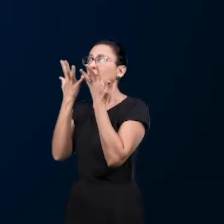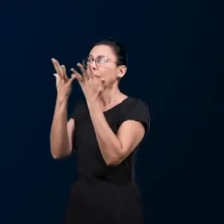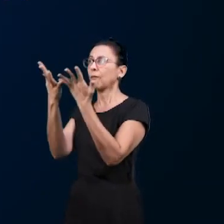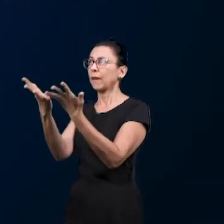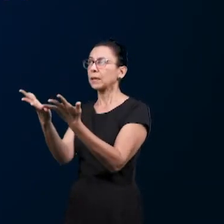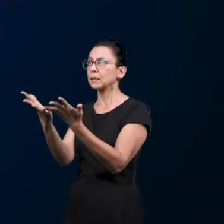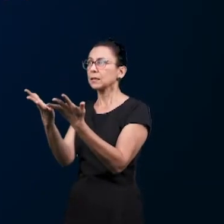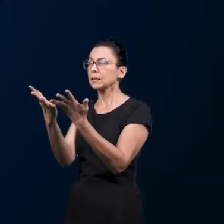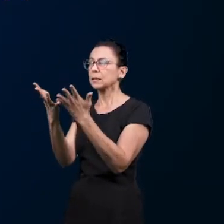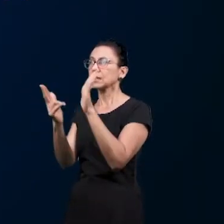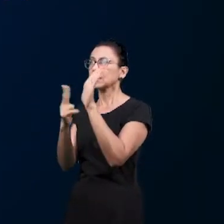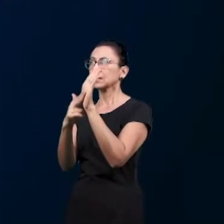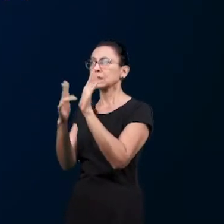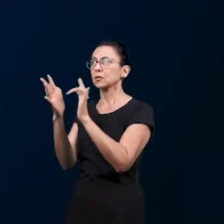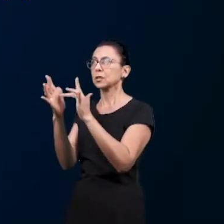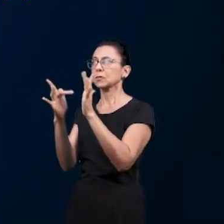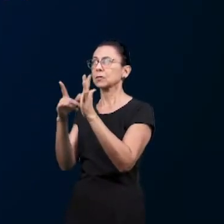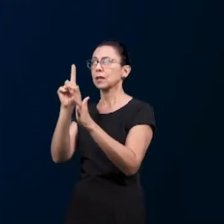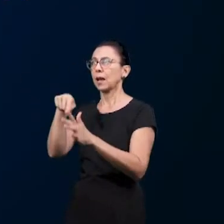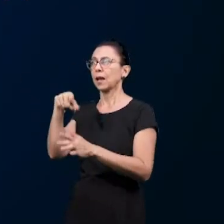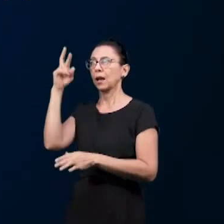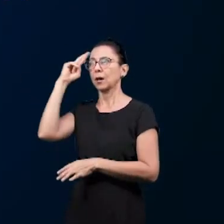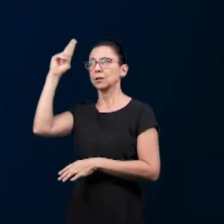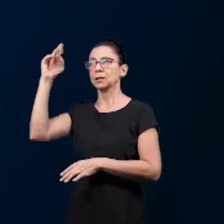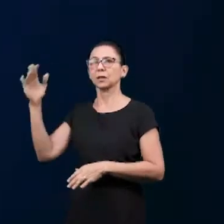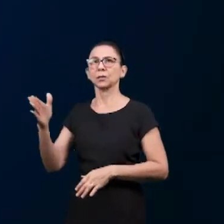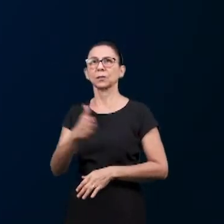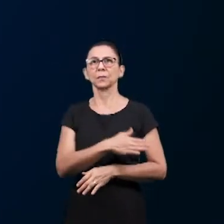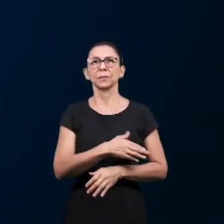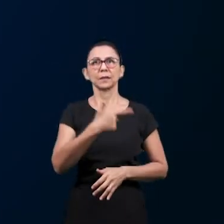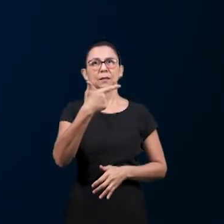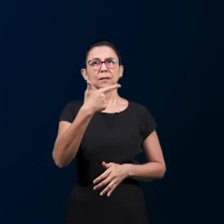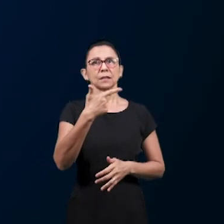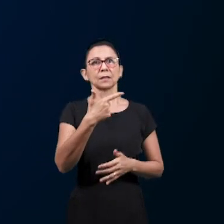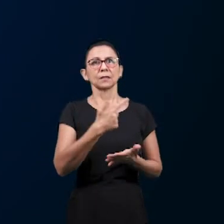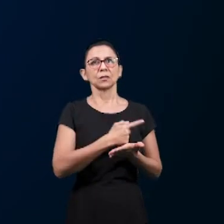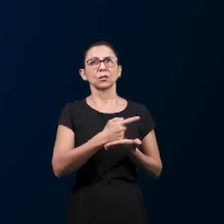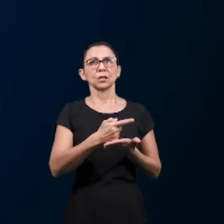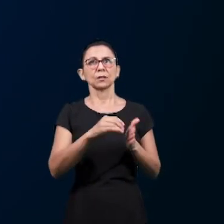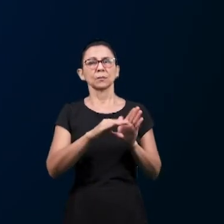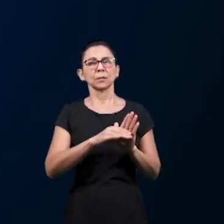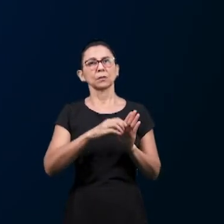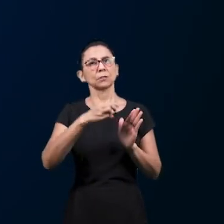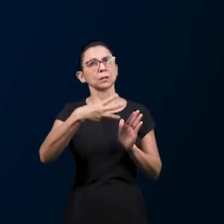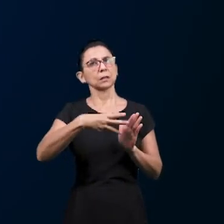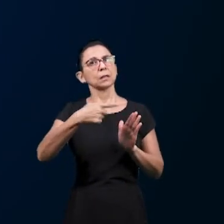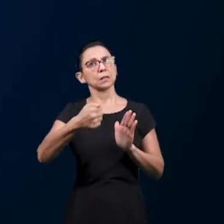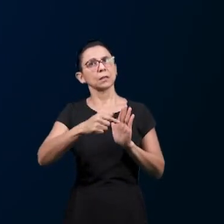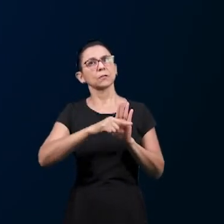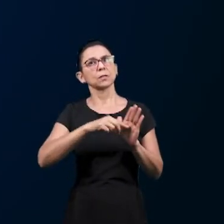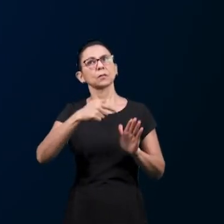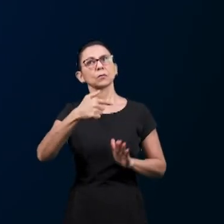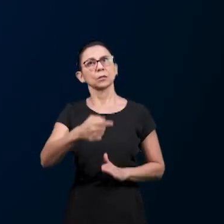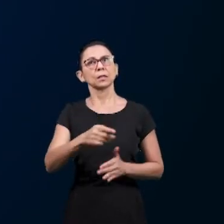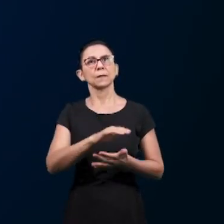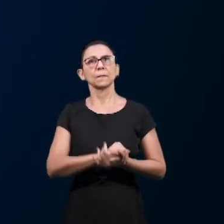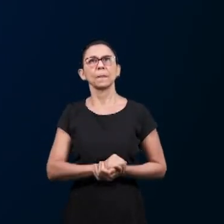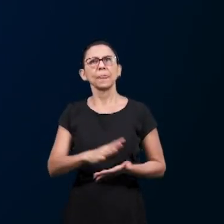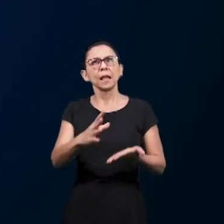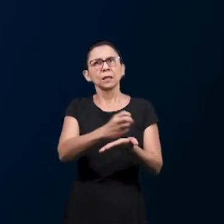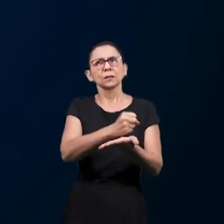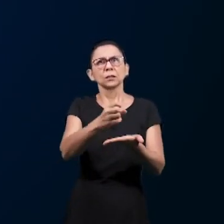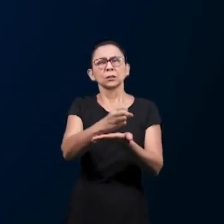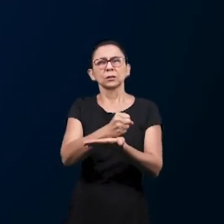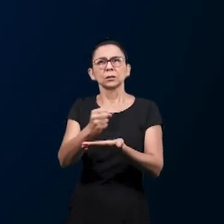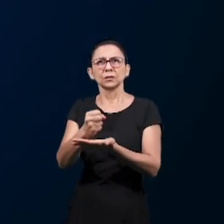Jesus Cristo é o Senhor para a glória de Deus Pai. Segundo Gênesis 37, verso 7, no qual os módulos